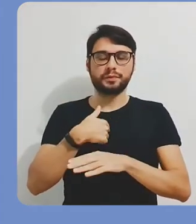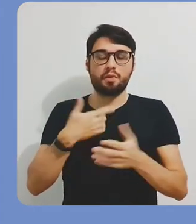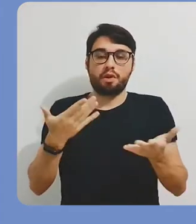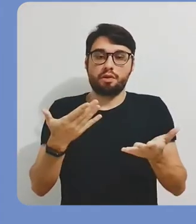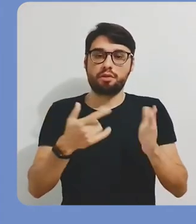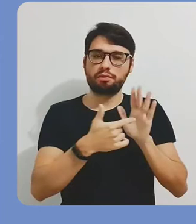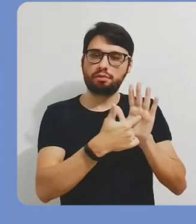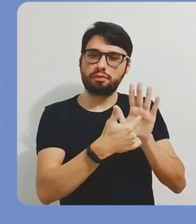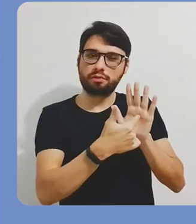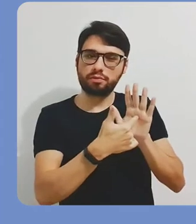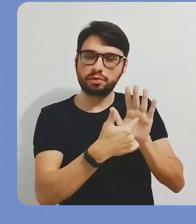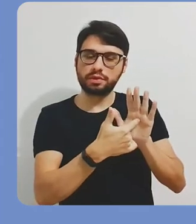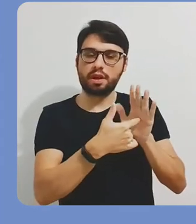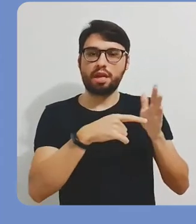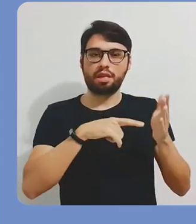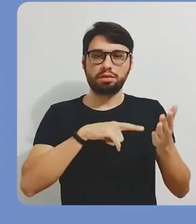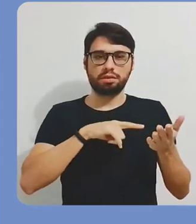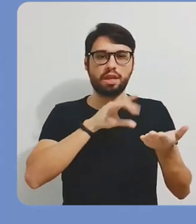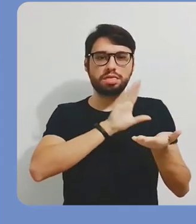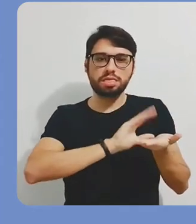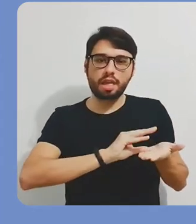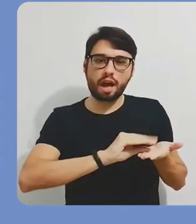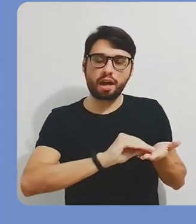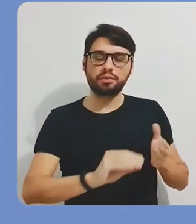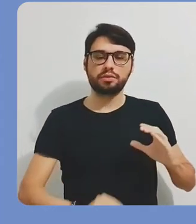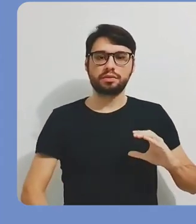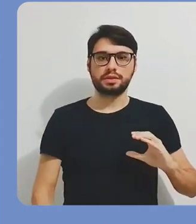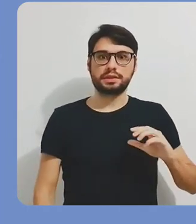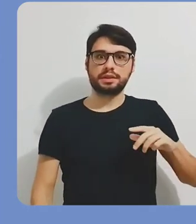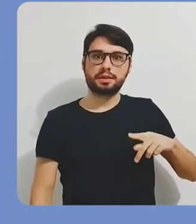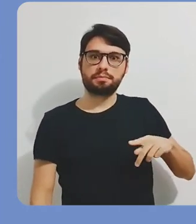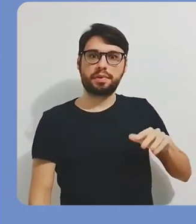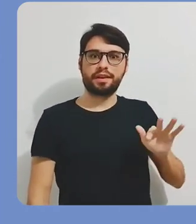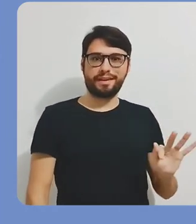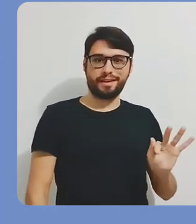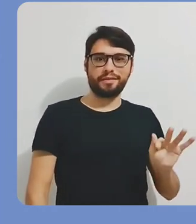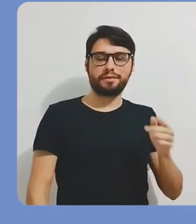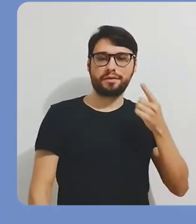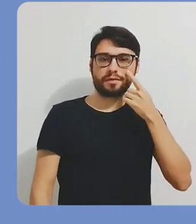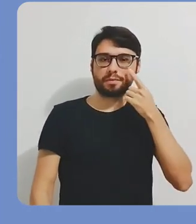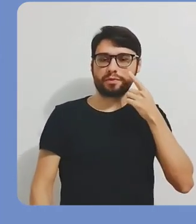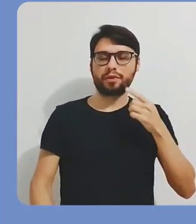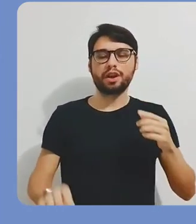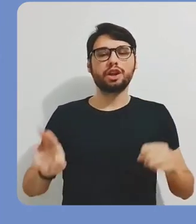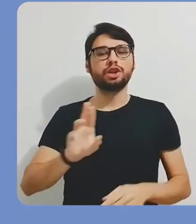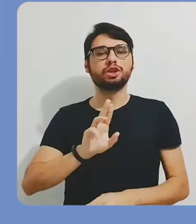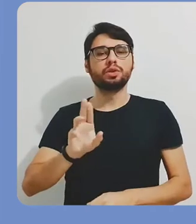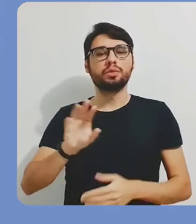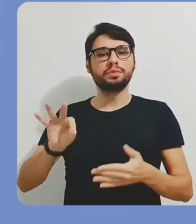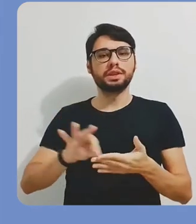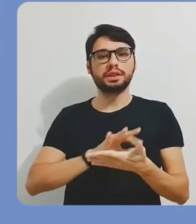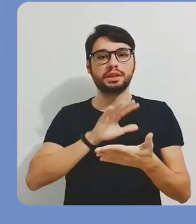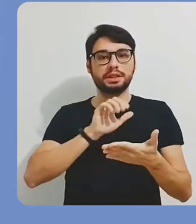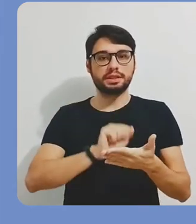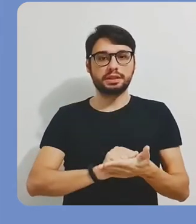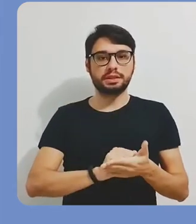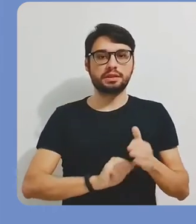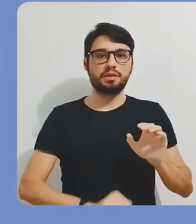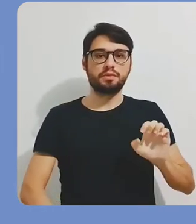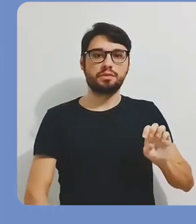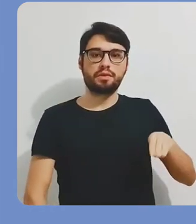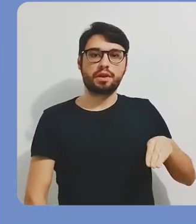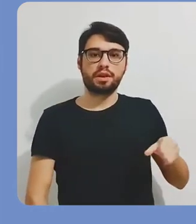Neste caso, eu vou demonstrar para vocês como que a gente faz a inclusão de um novo usuário a partir da informação de dados de